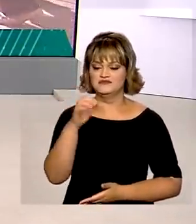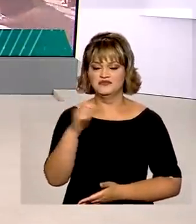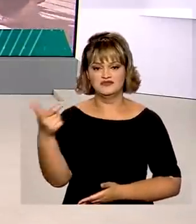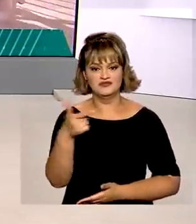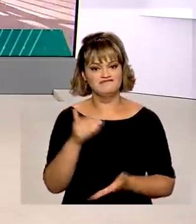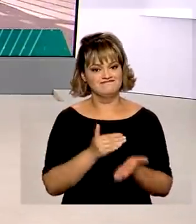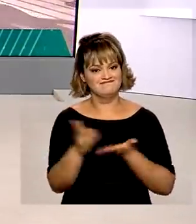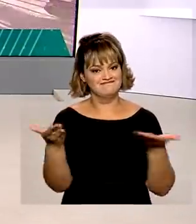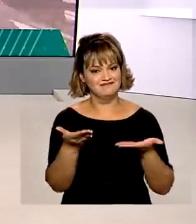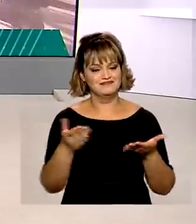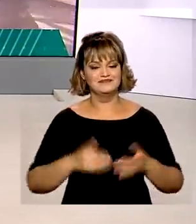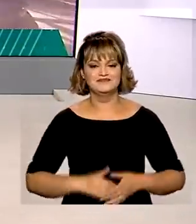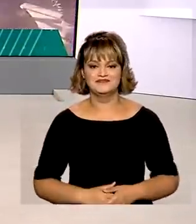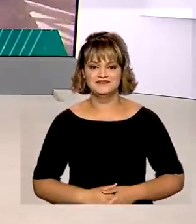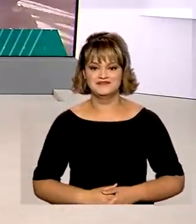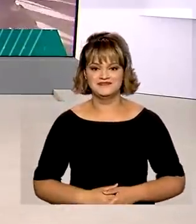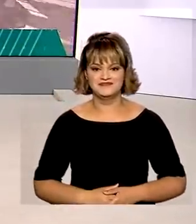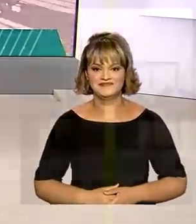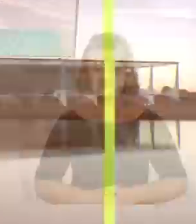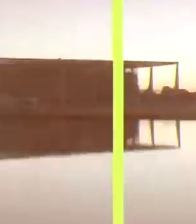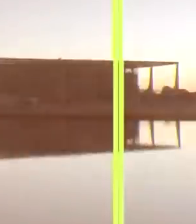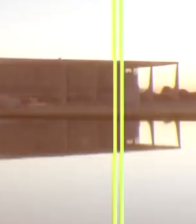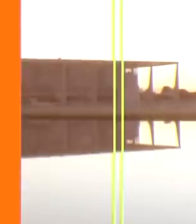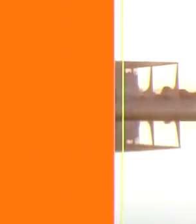de 2022, já está no ar.